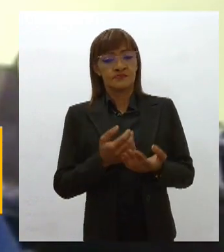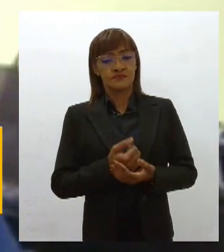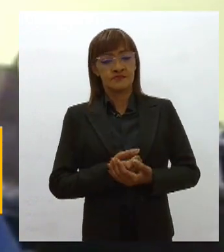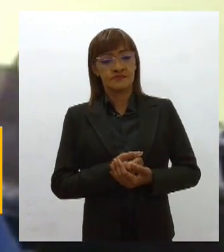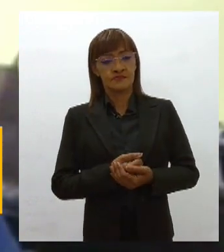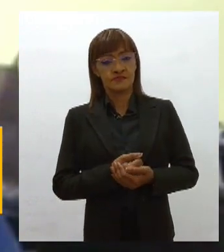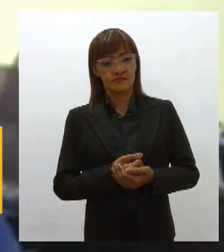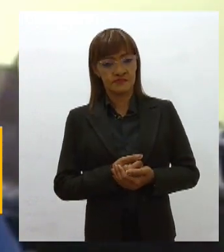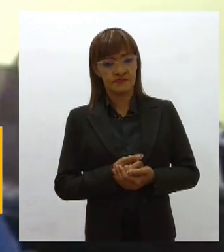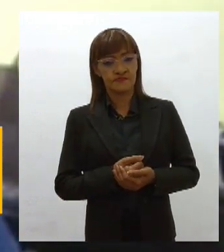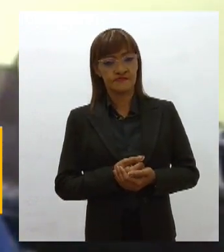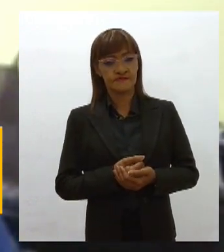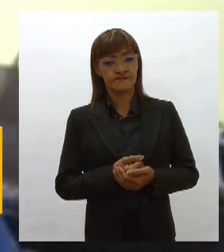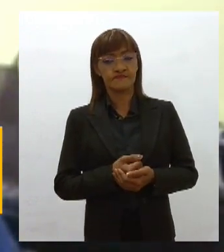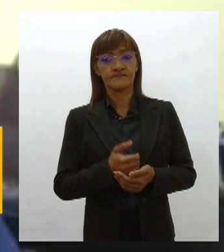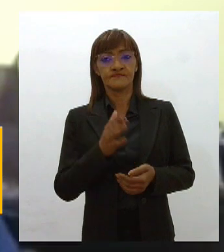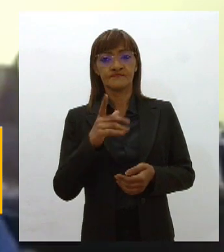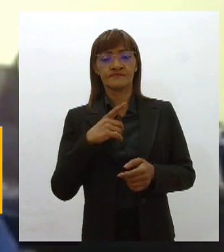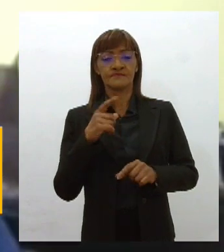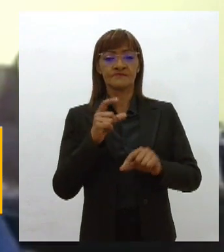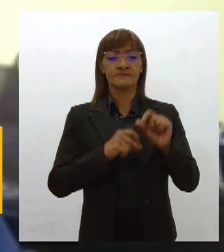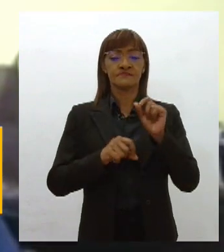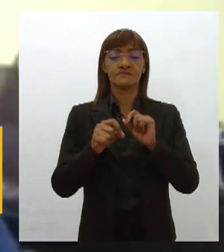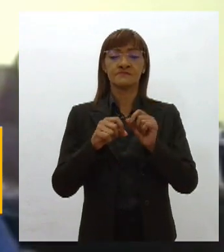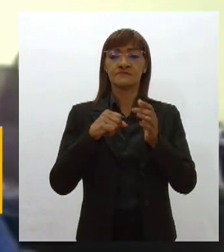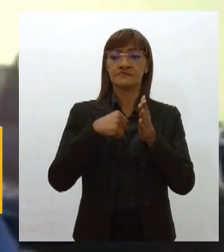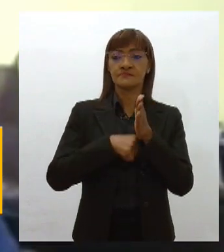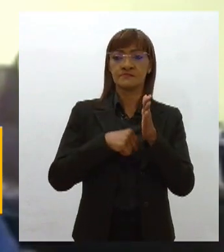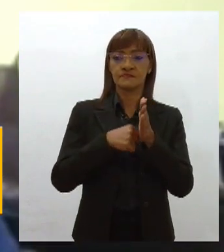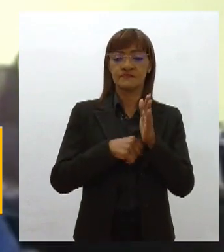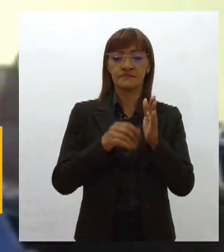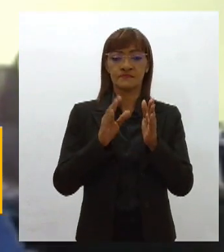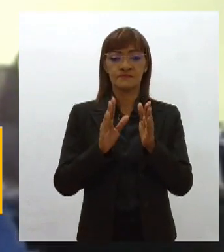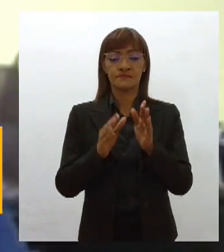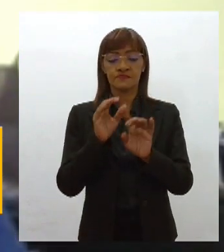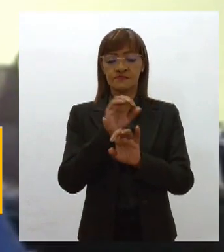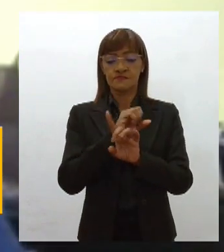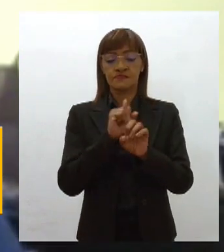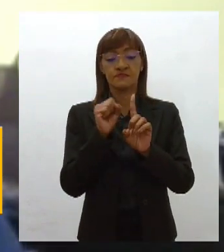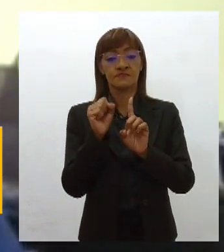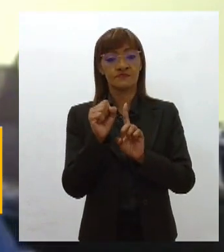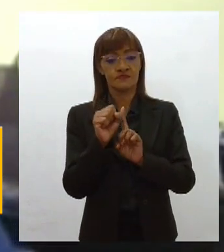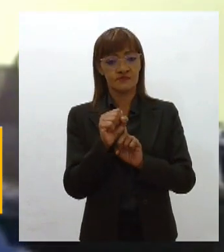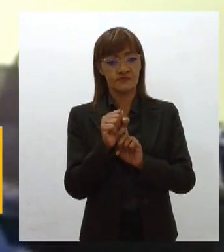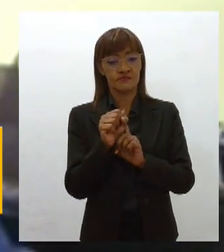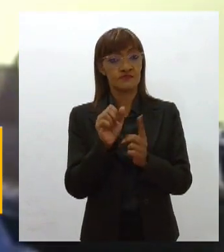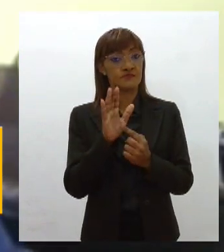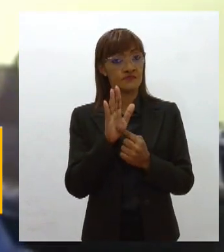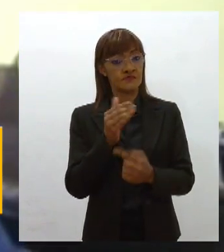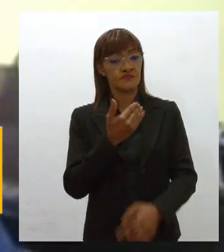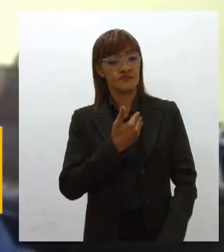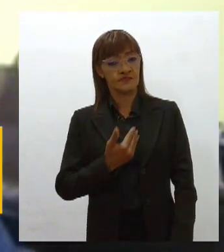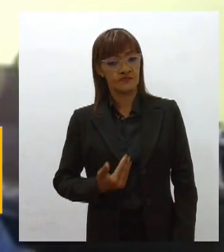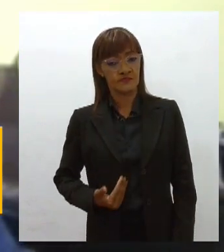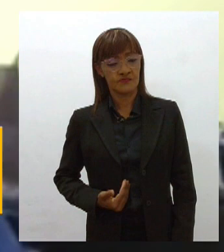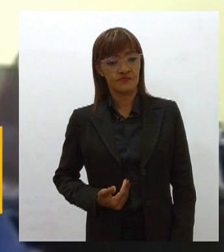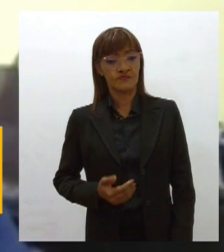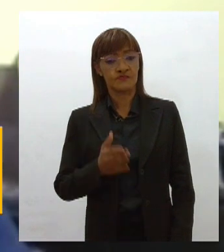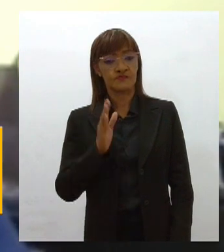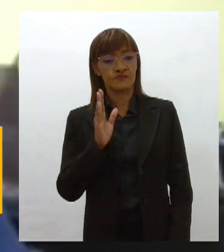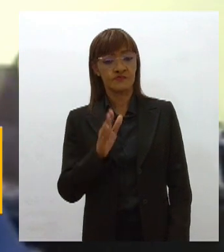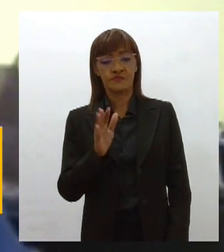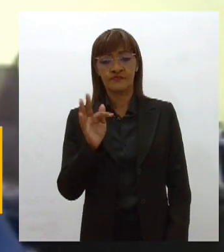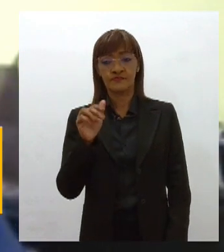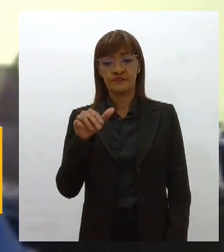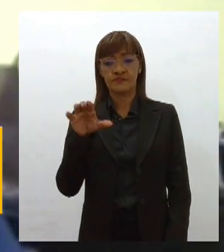a ser o porta-voz de uma reivindicação de segmentos da sociedade, apresentou ao governo, o governo consultou o FUNCAP, nós já